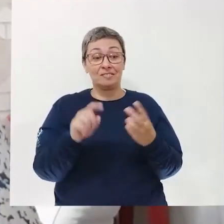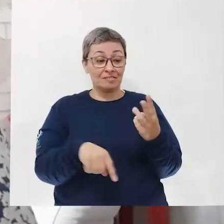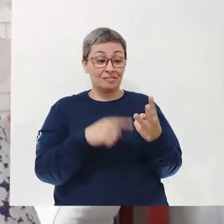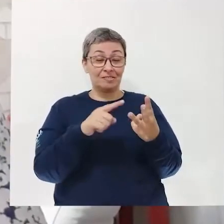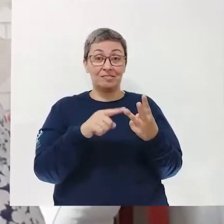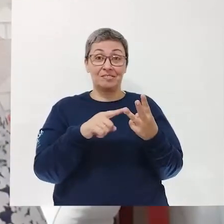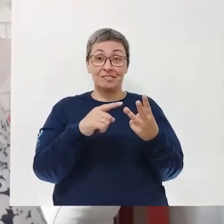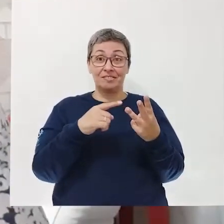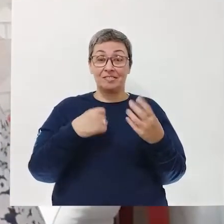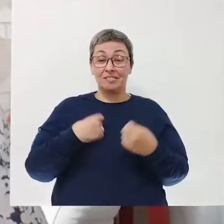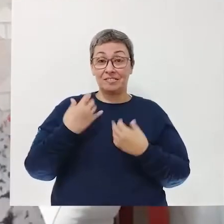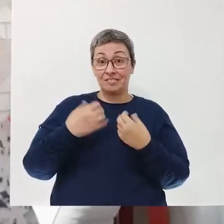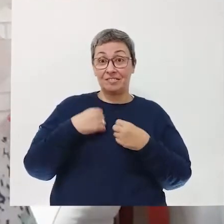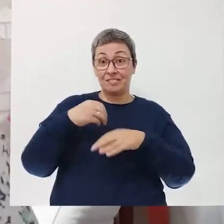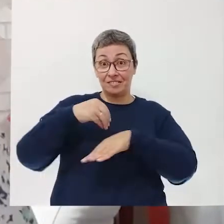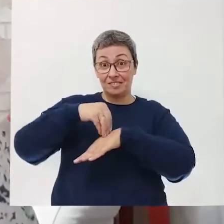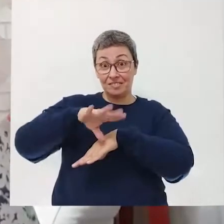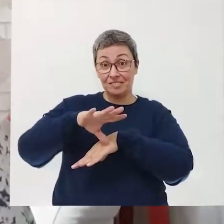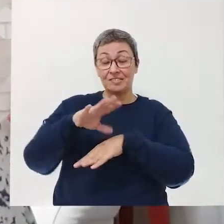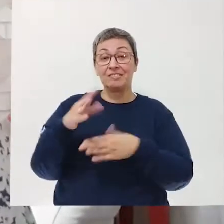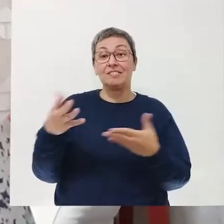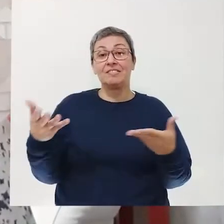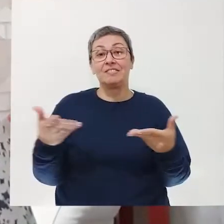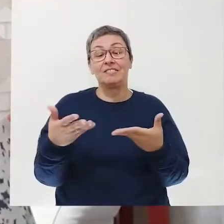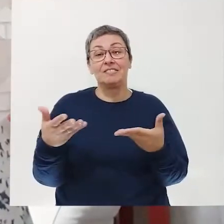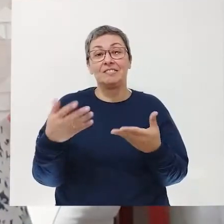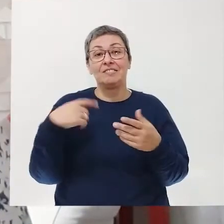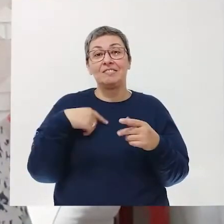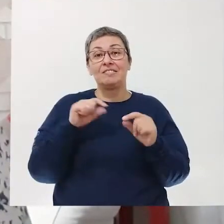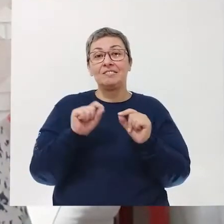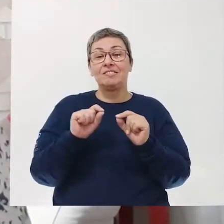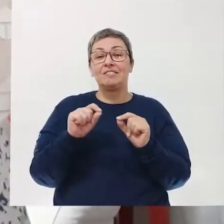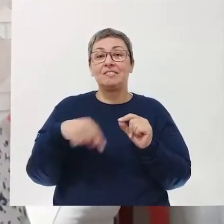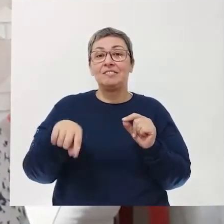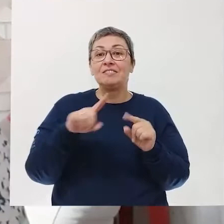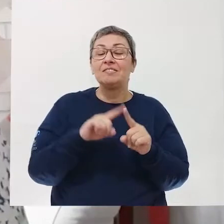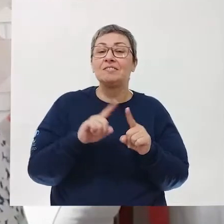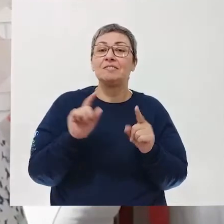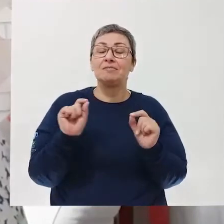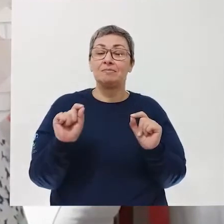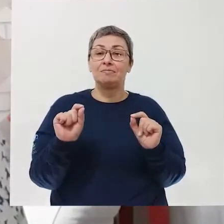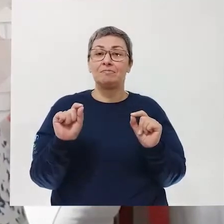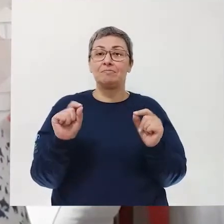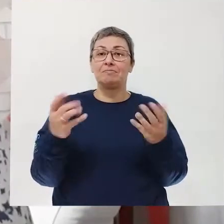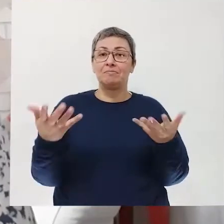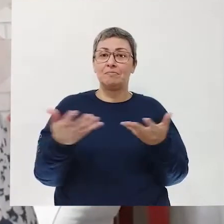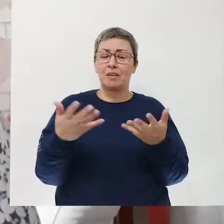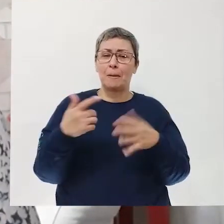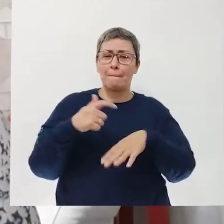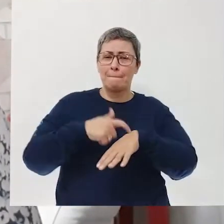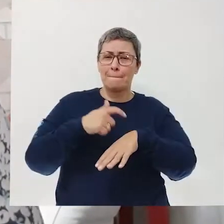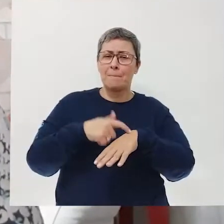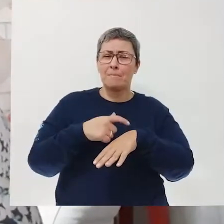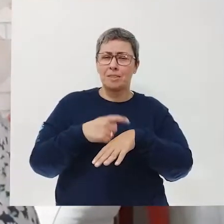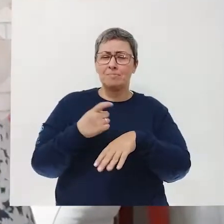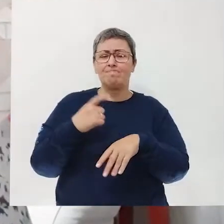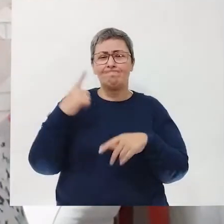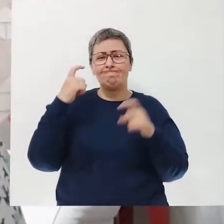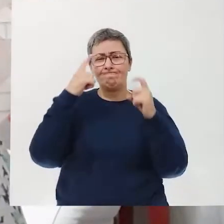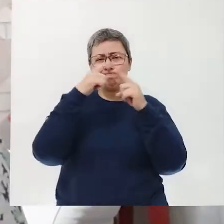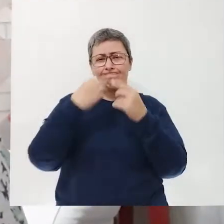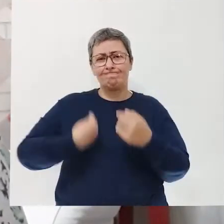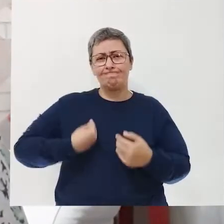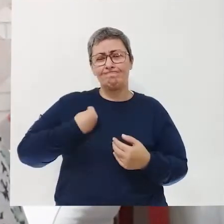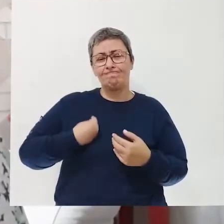o terceiro poema, é uma mensagem que eu quero deixar aqui para vocês, nesses tempos tão duros que nós temos